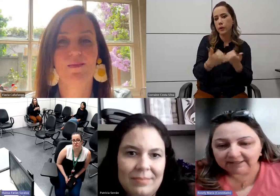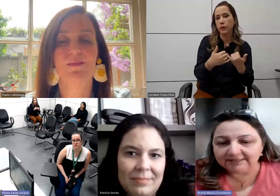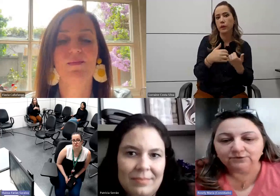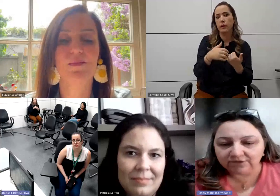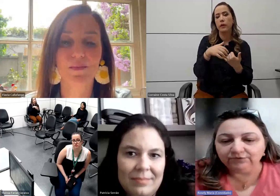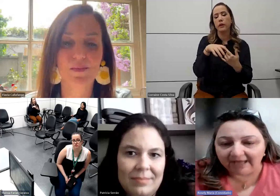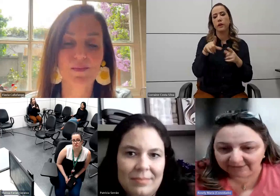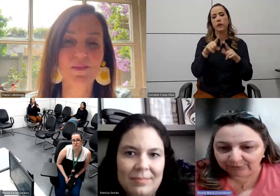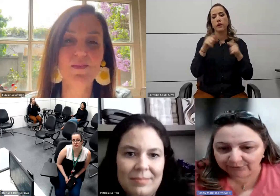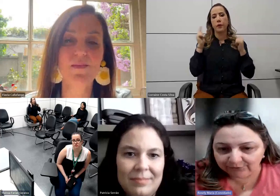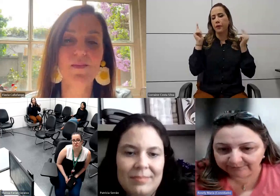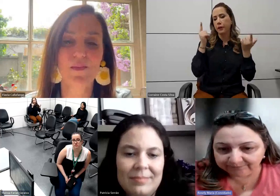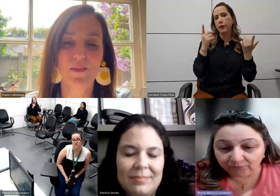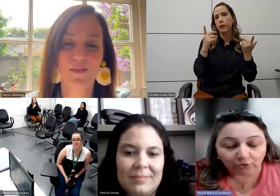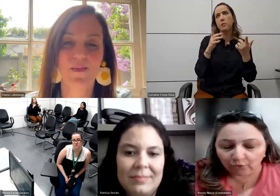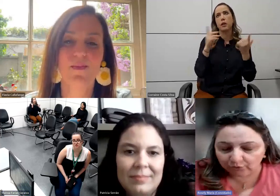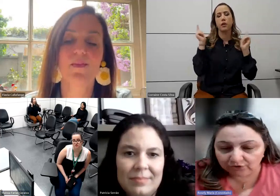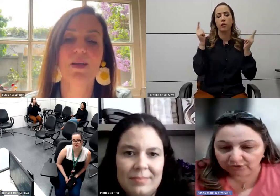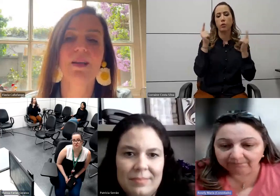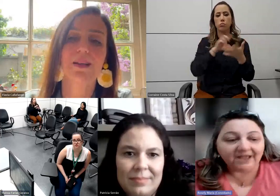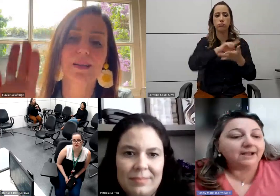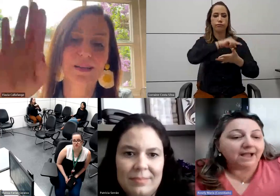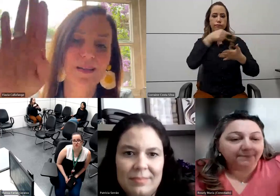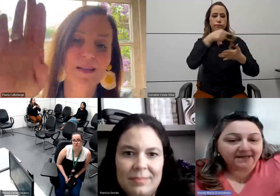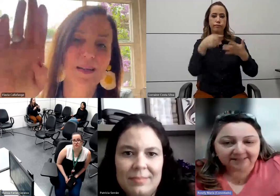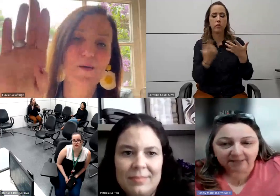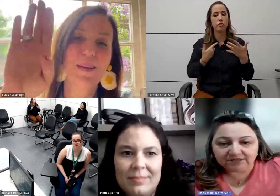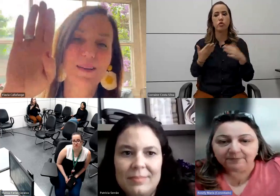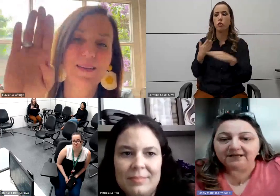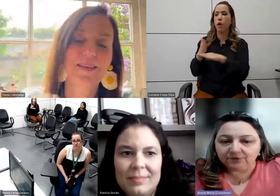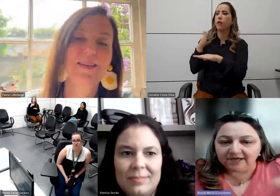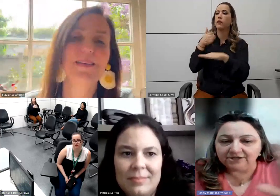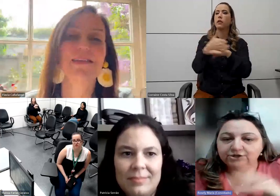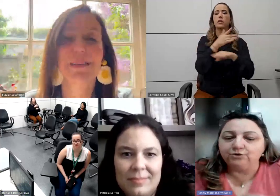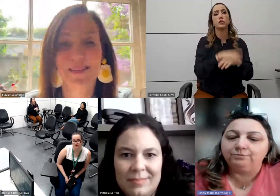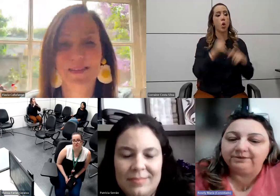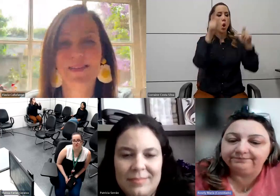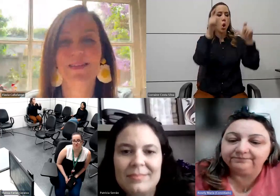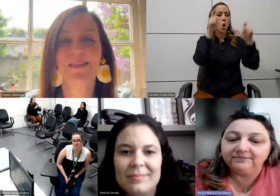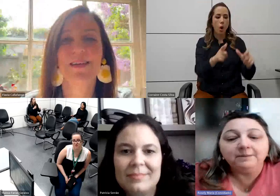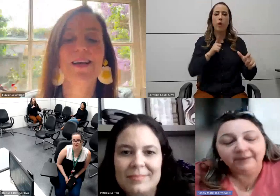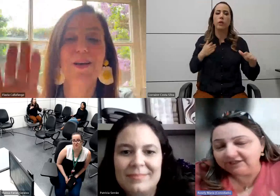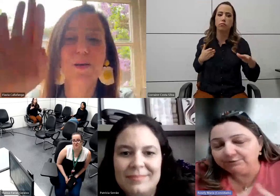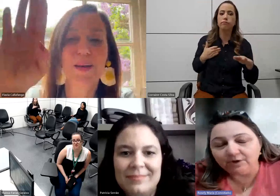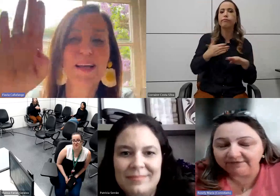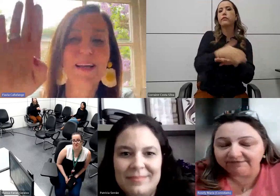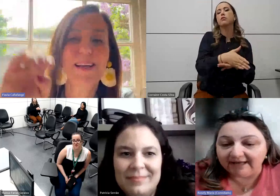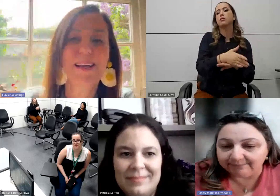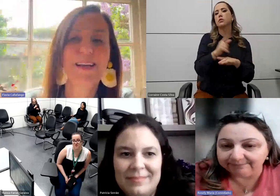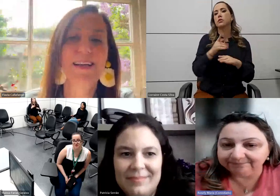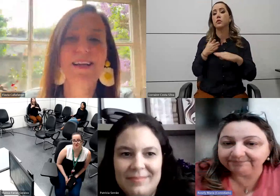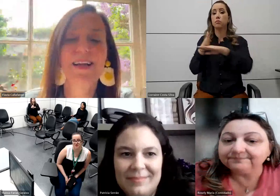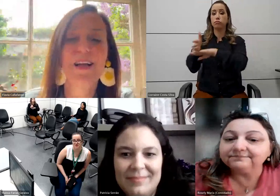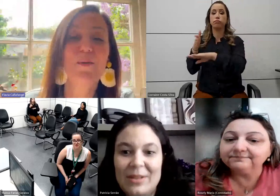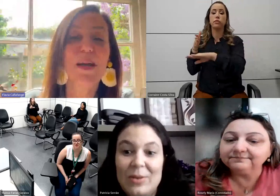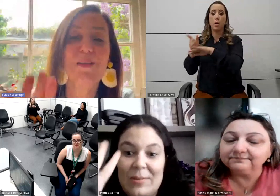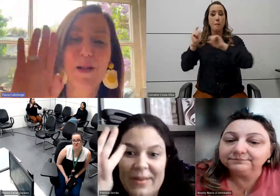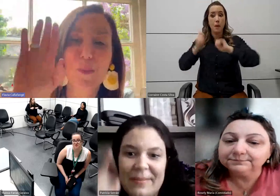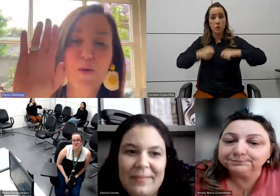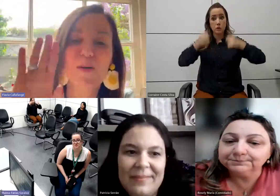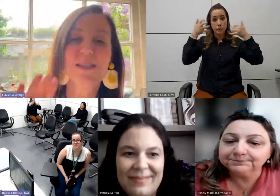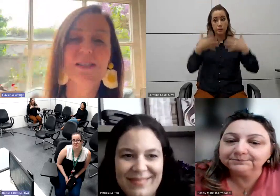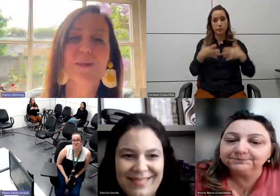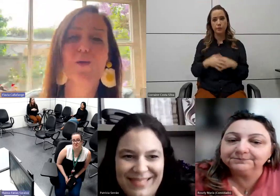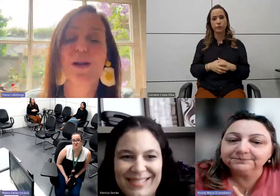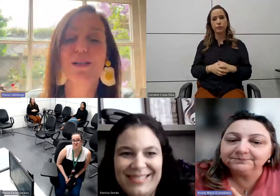espaços que nos são dados. Todos. Apareceu um espaço, a gente ocupa. Para que a gente possa falar. eu